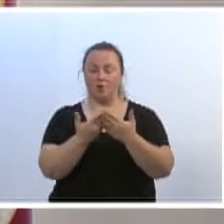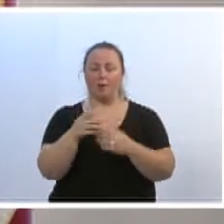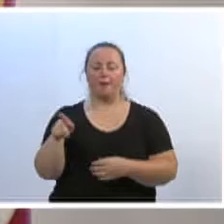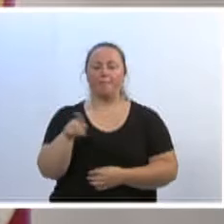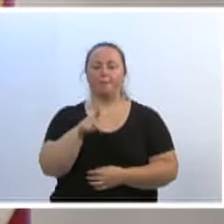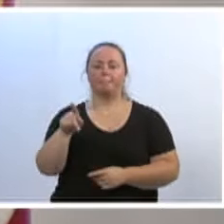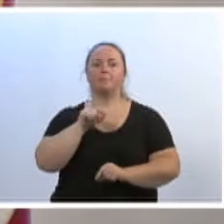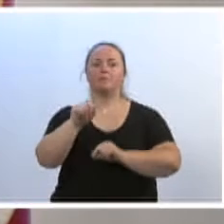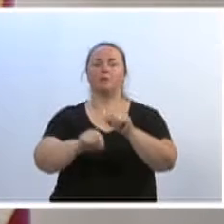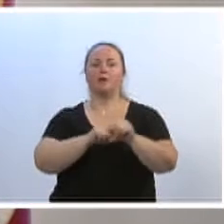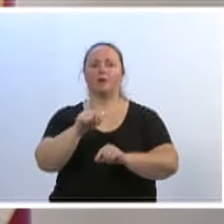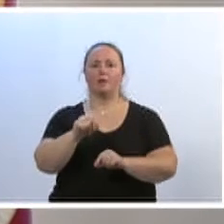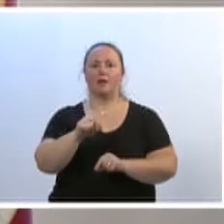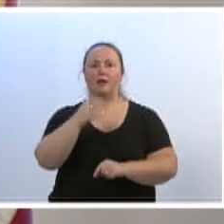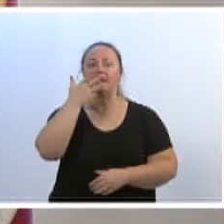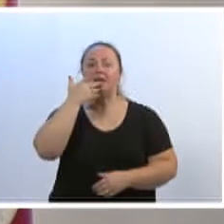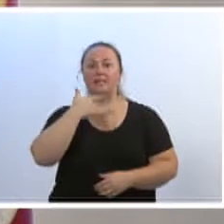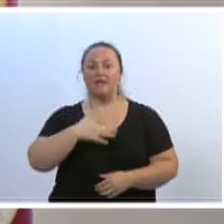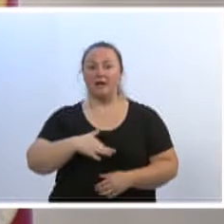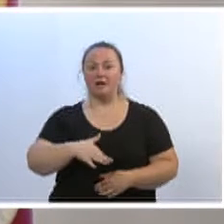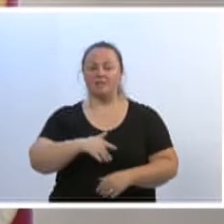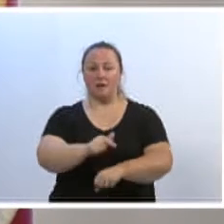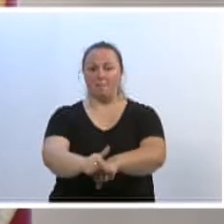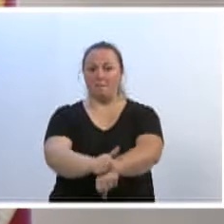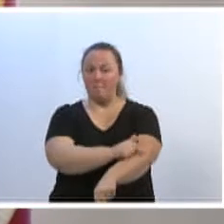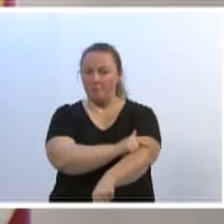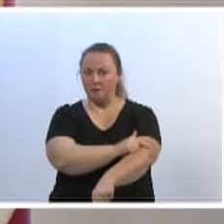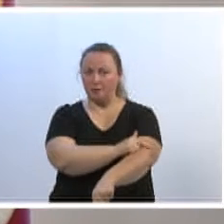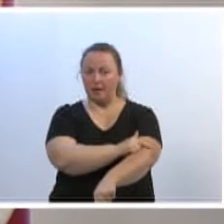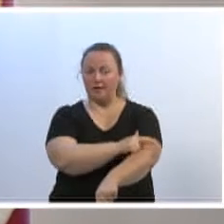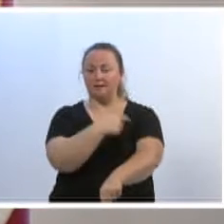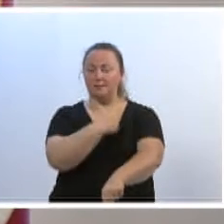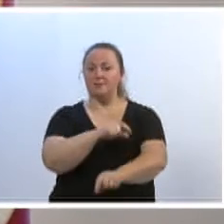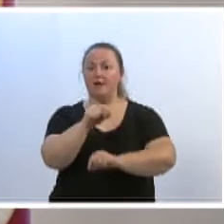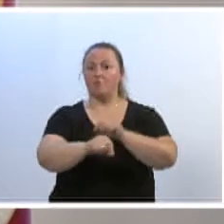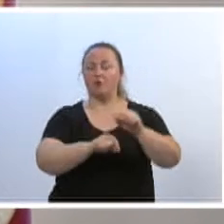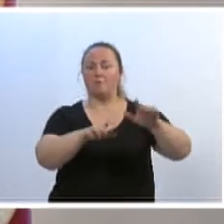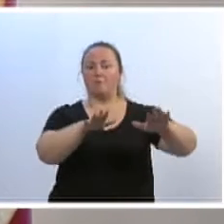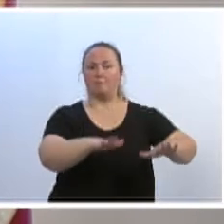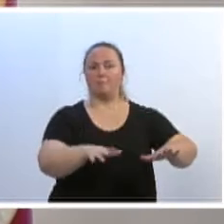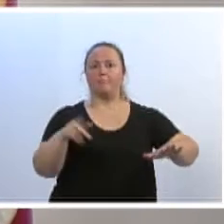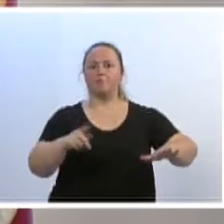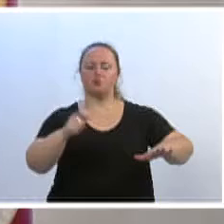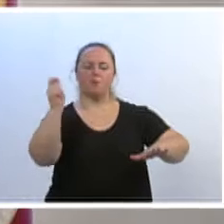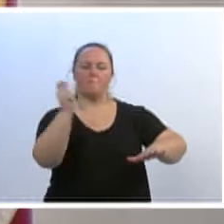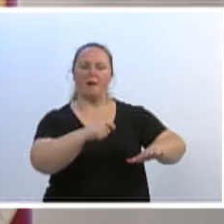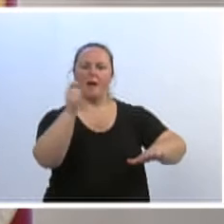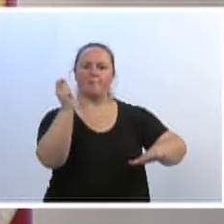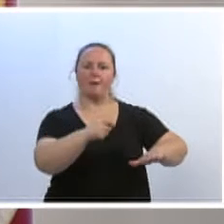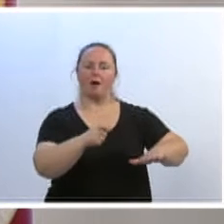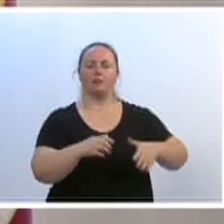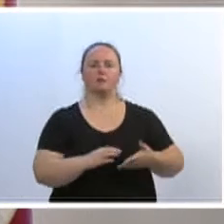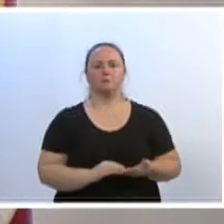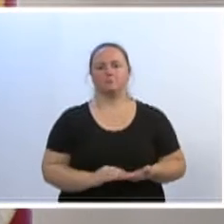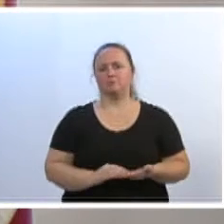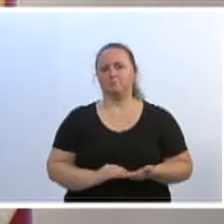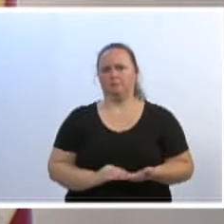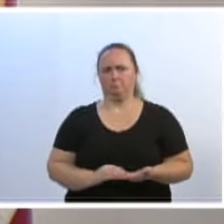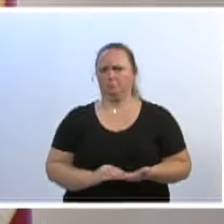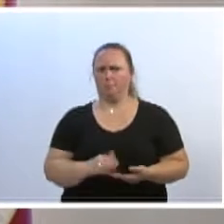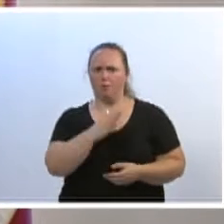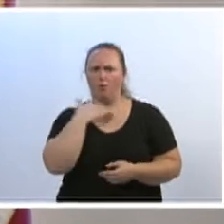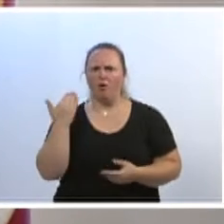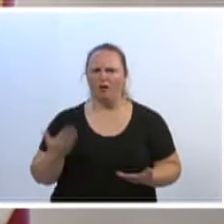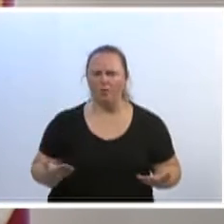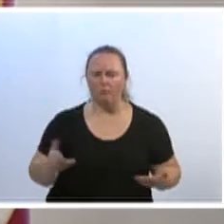palmatória, os professores usavam a palmatória, ninguém morreu por isso, ninguém morreu, eu fui corrigido